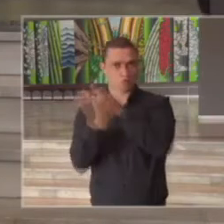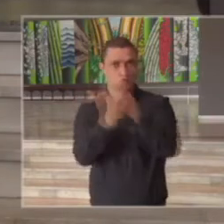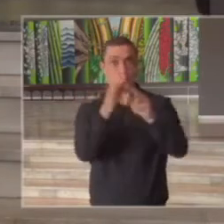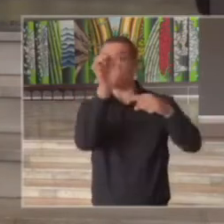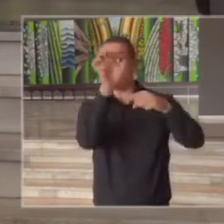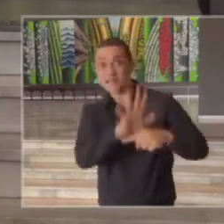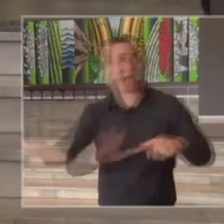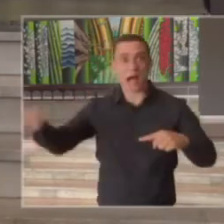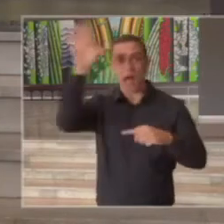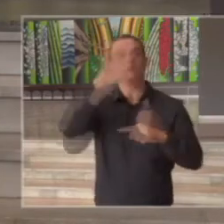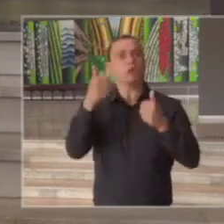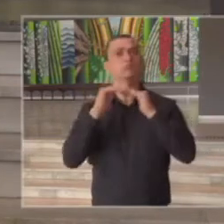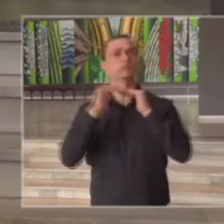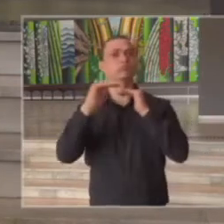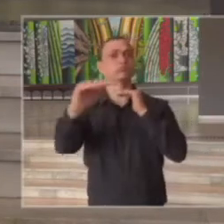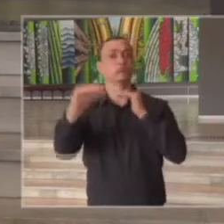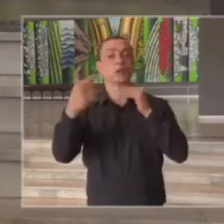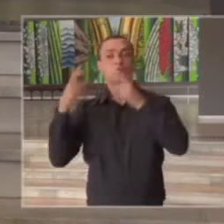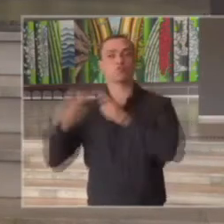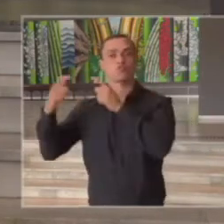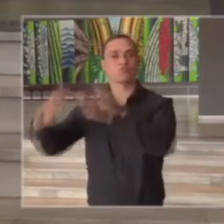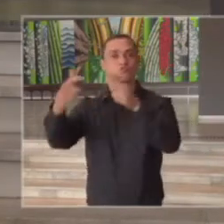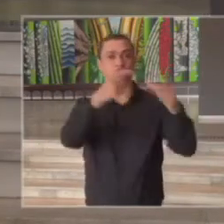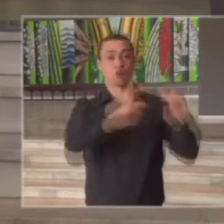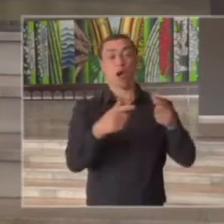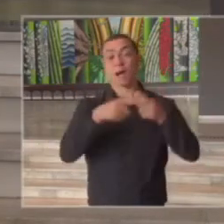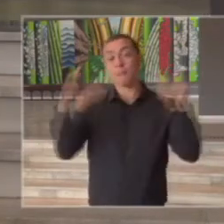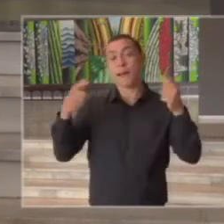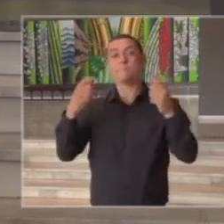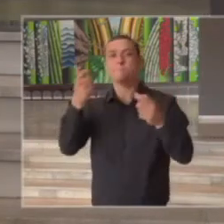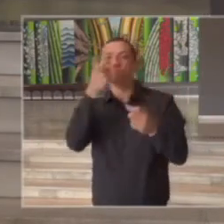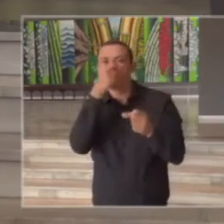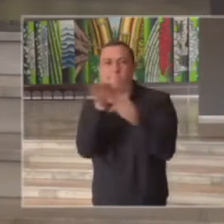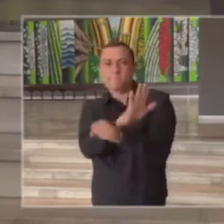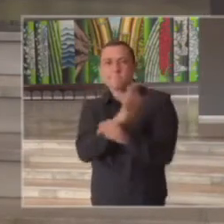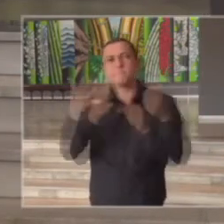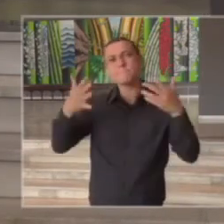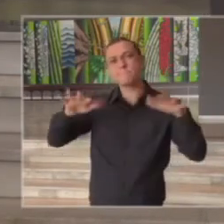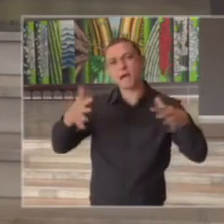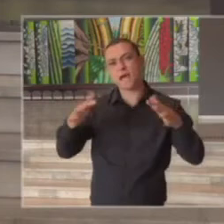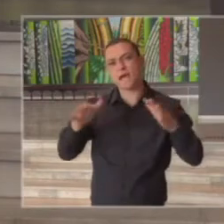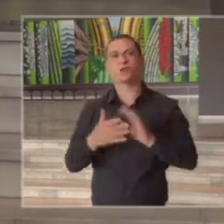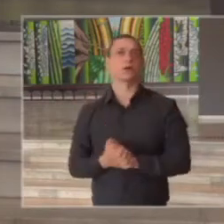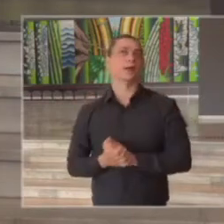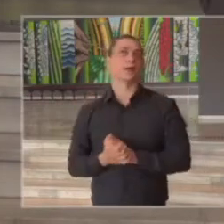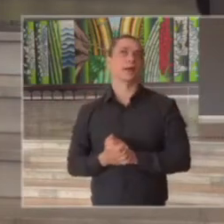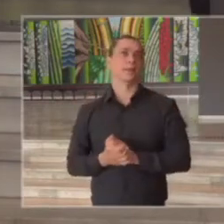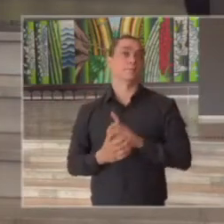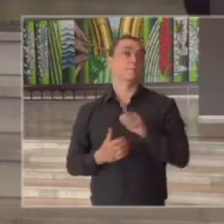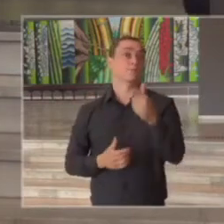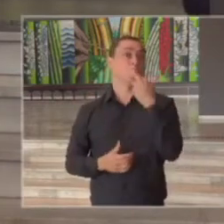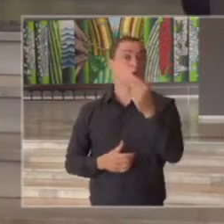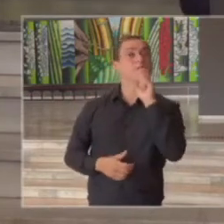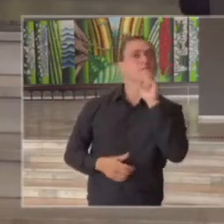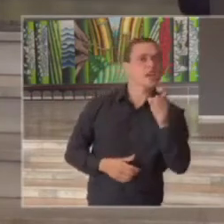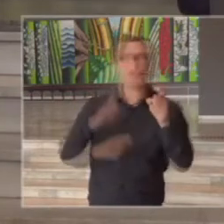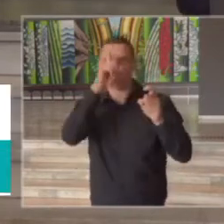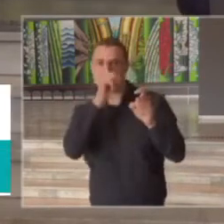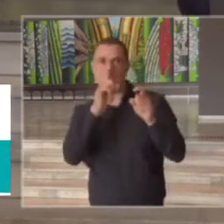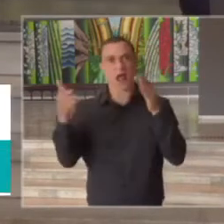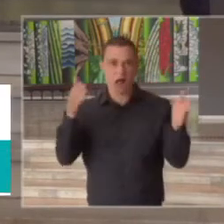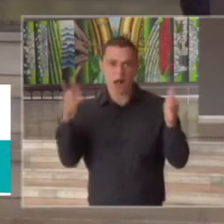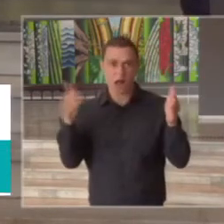estado então na maior parte das regiões a ocupação média ela está numa classificação entre verde e amarelo